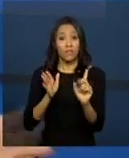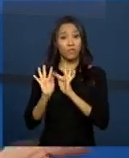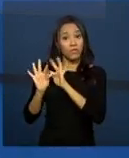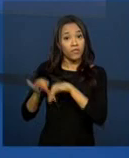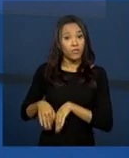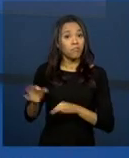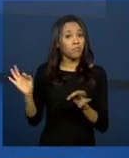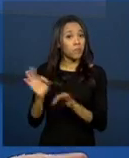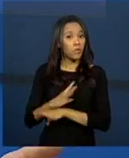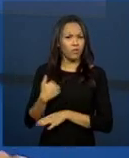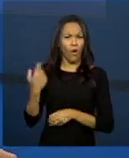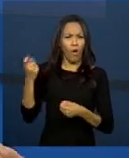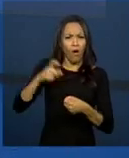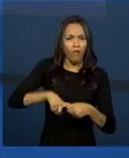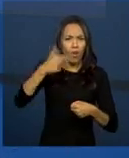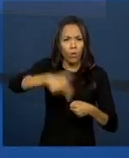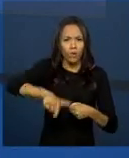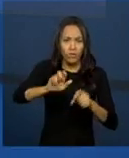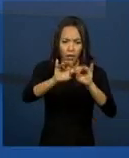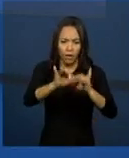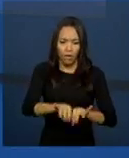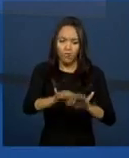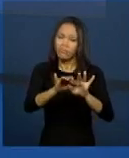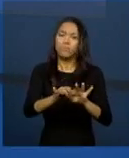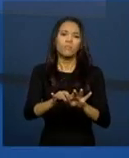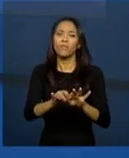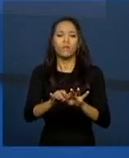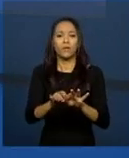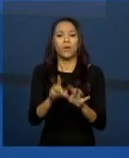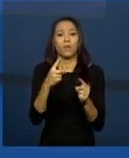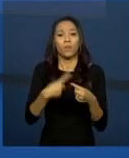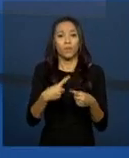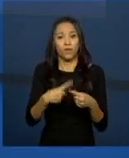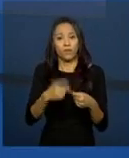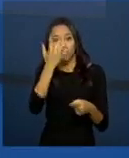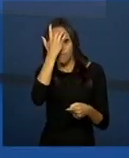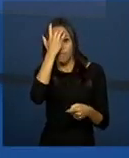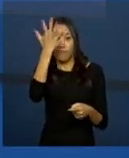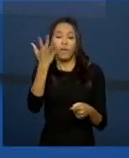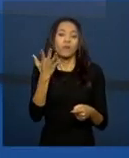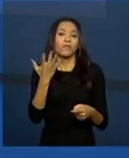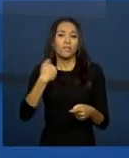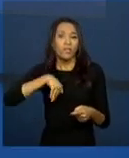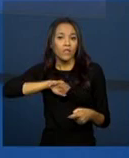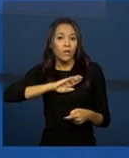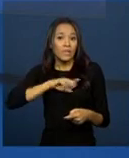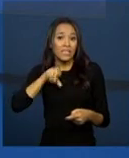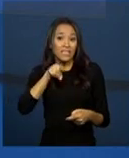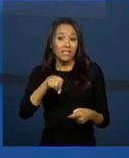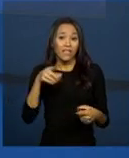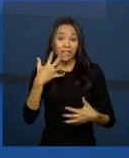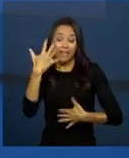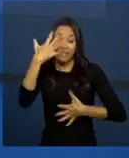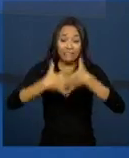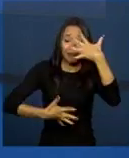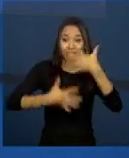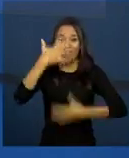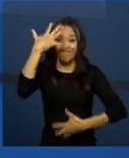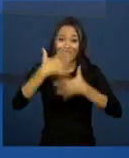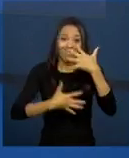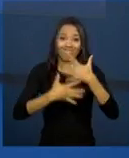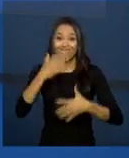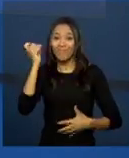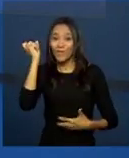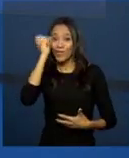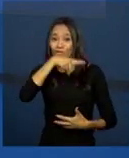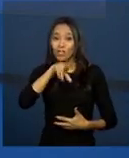Você não tem que fazer, até porque, do ponto de vista prático, a gente sabe que isso pode dificultar até a utilização do